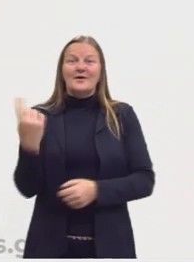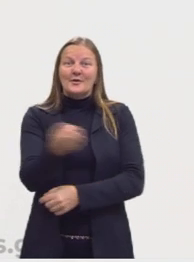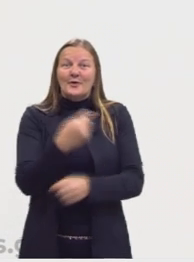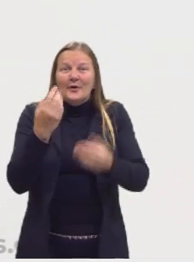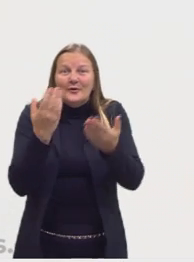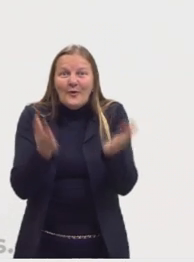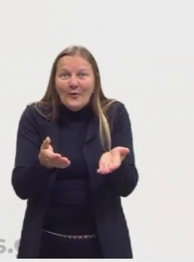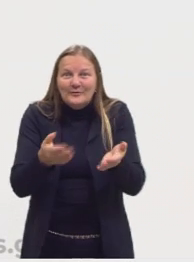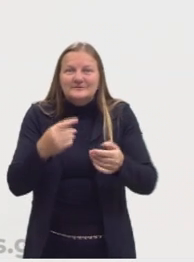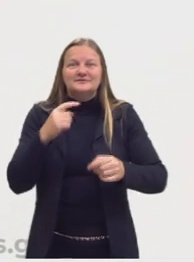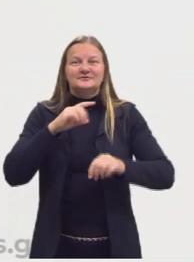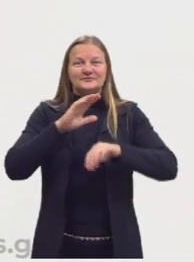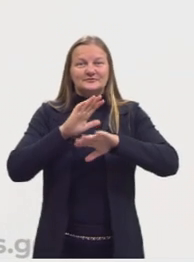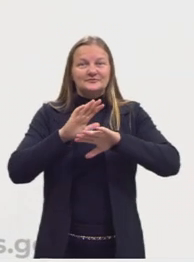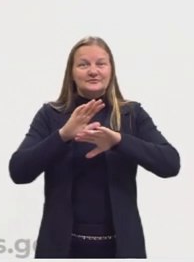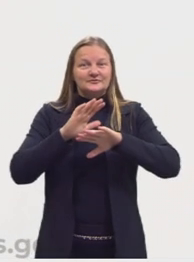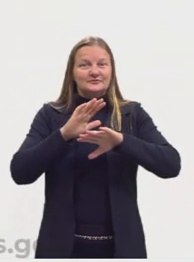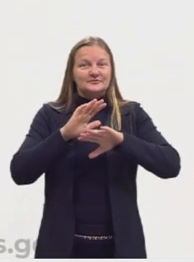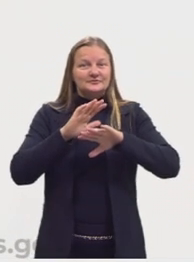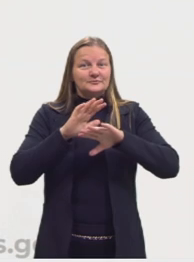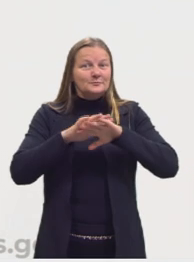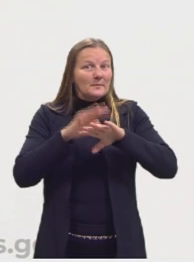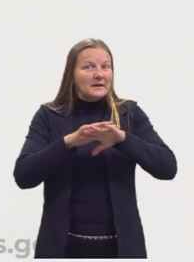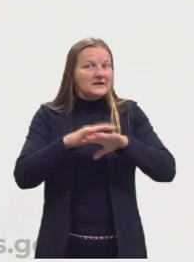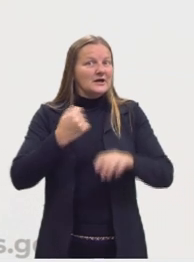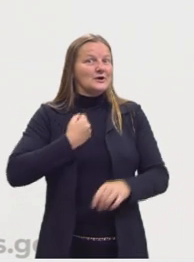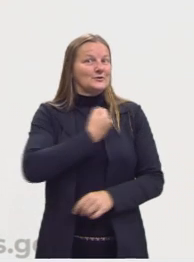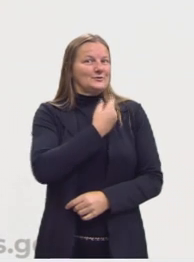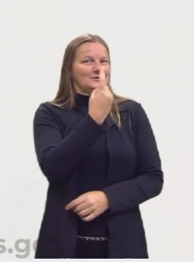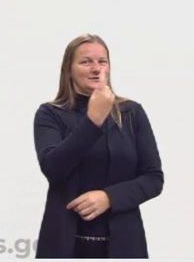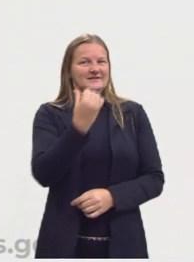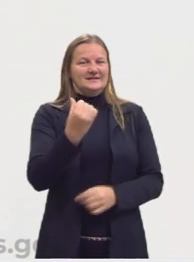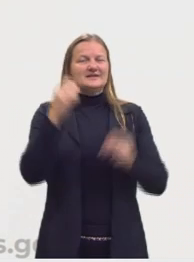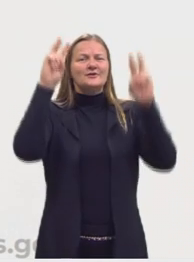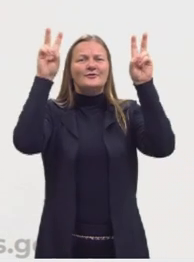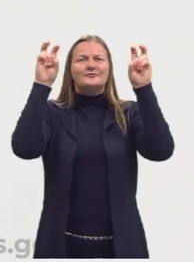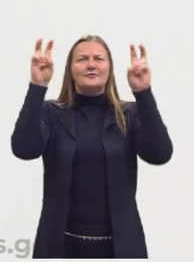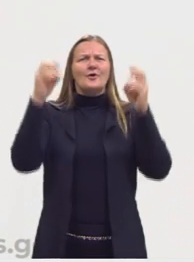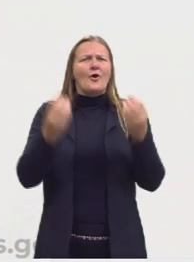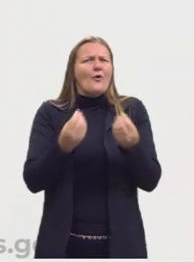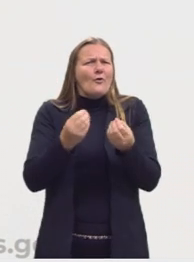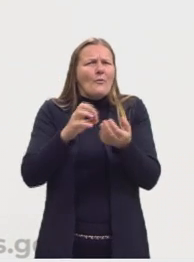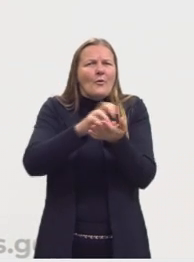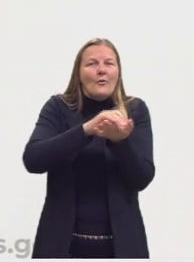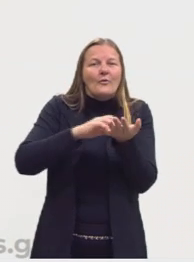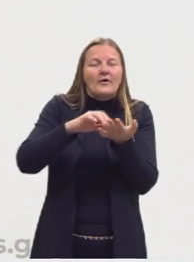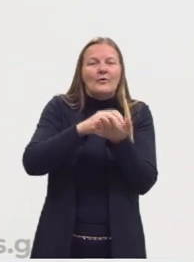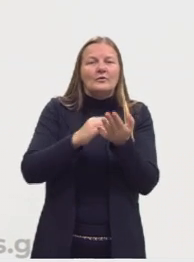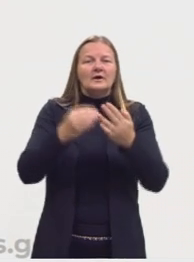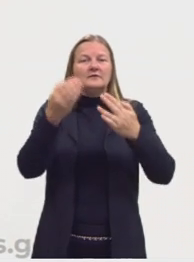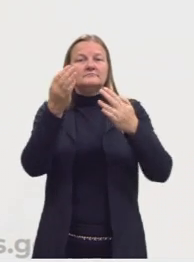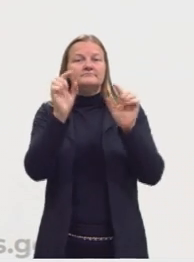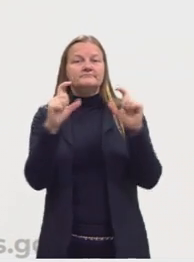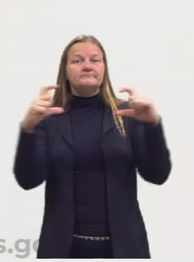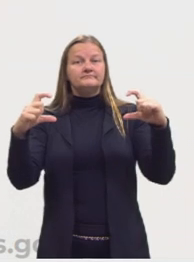hoje para a nossa aula de número 16, com o título Como Calcular um Intervalo.